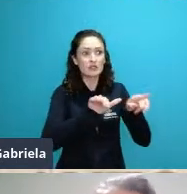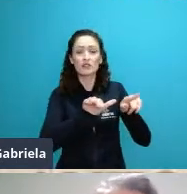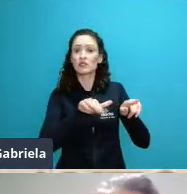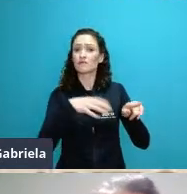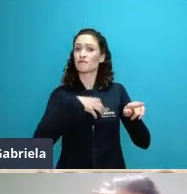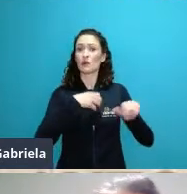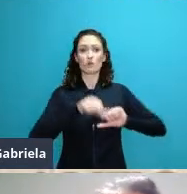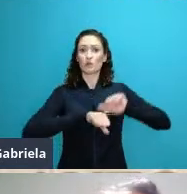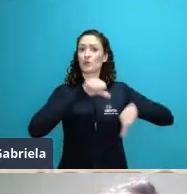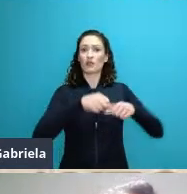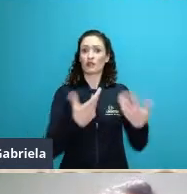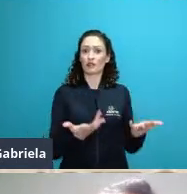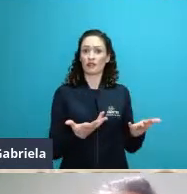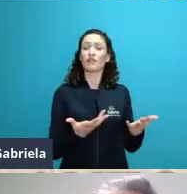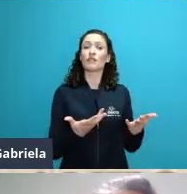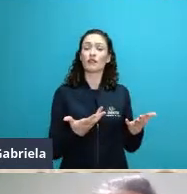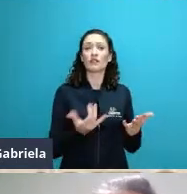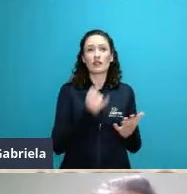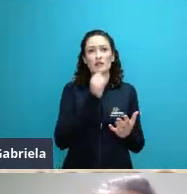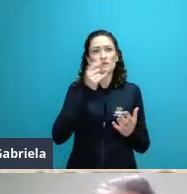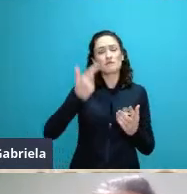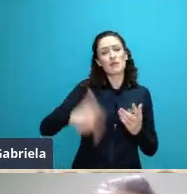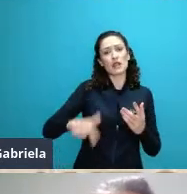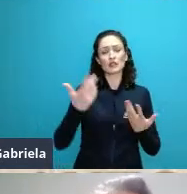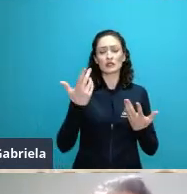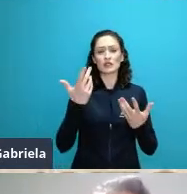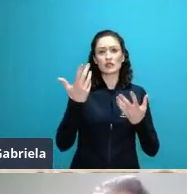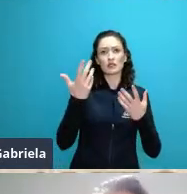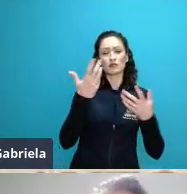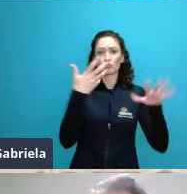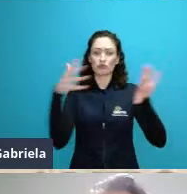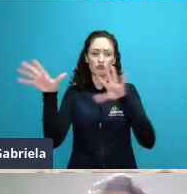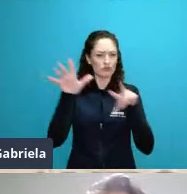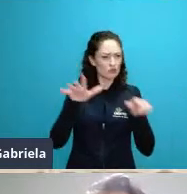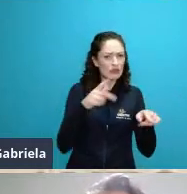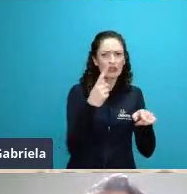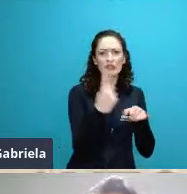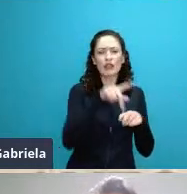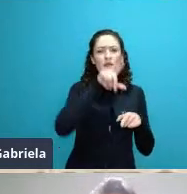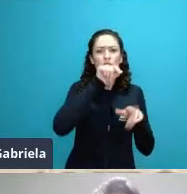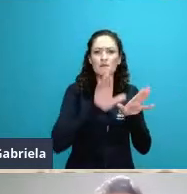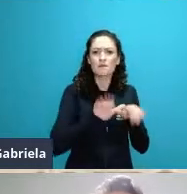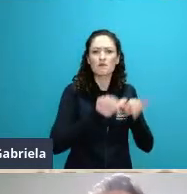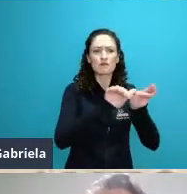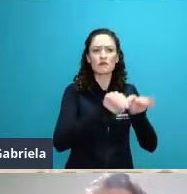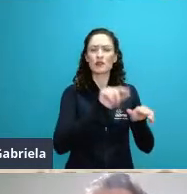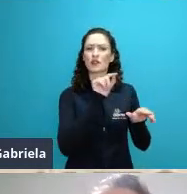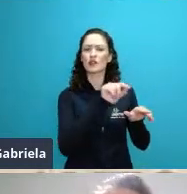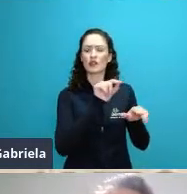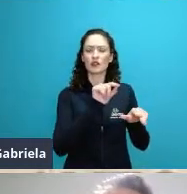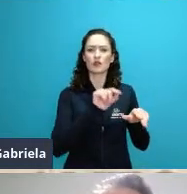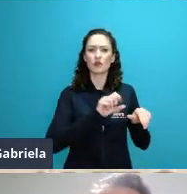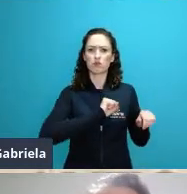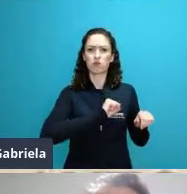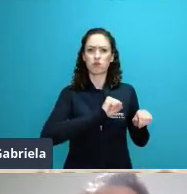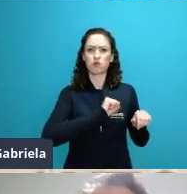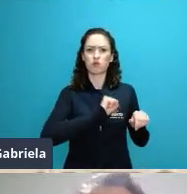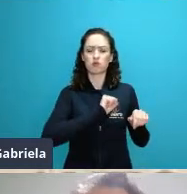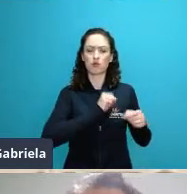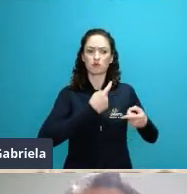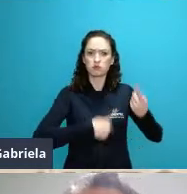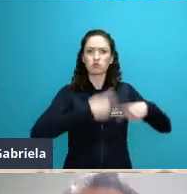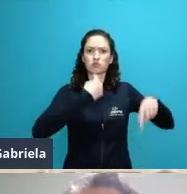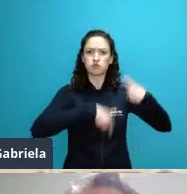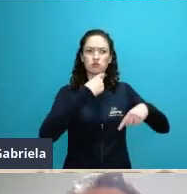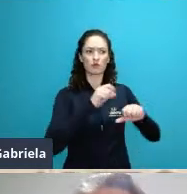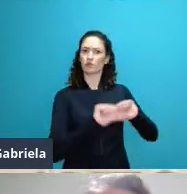batimento cardíaco é, sim, considerado como uma medida de substituição para o quanto o metabolismo dessa espécie é afetado ou não pelas